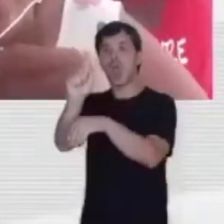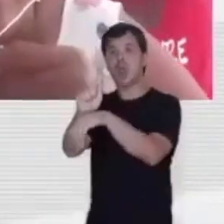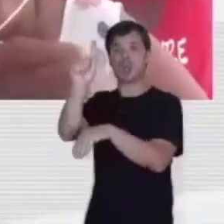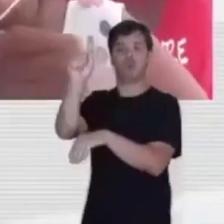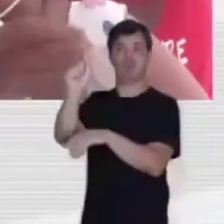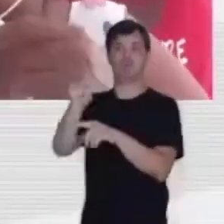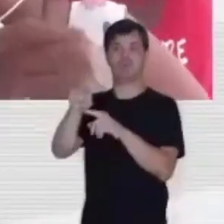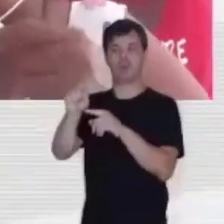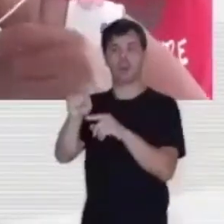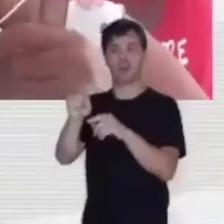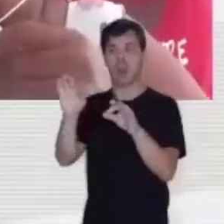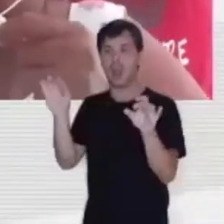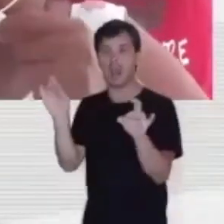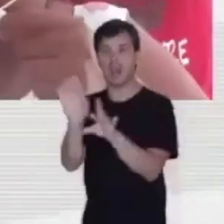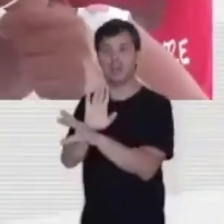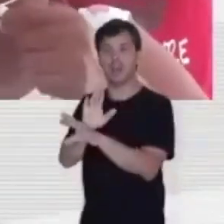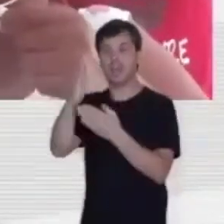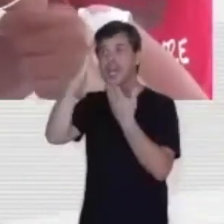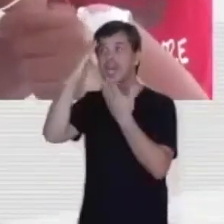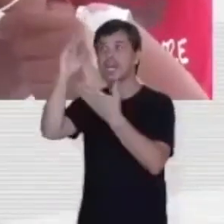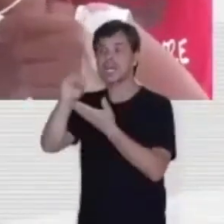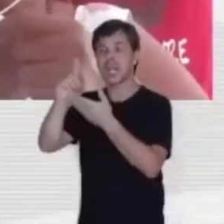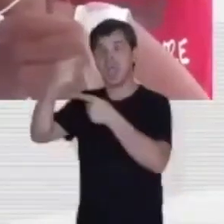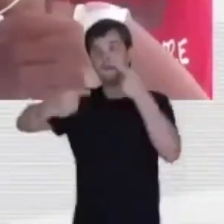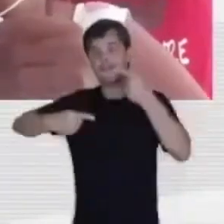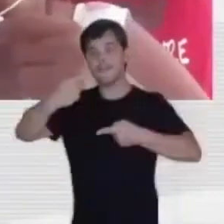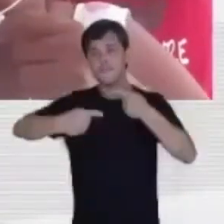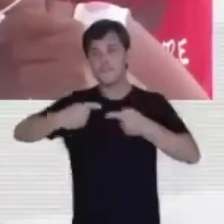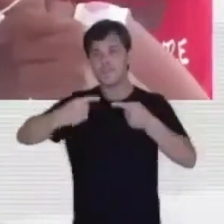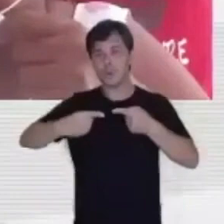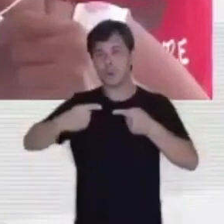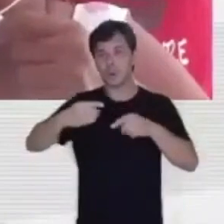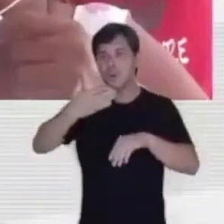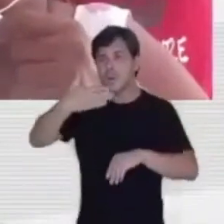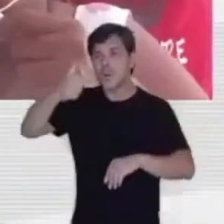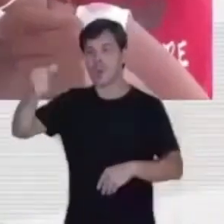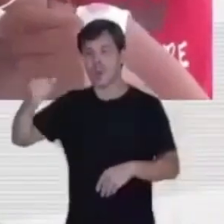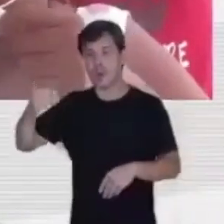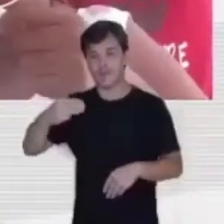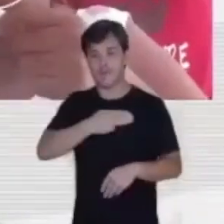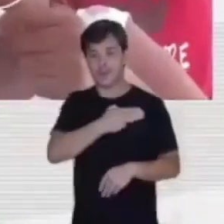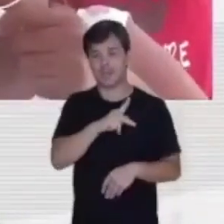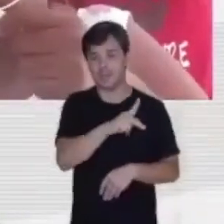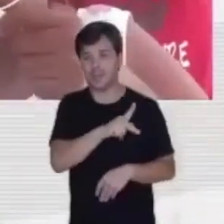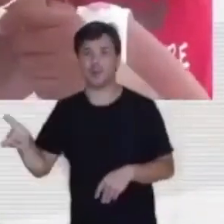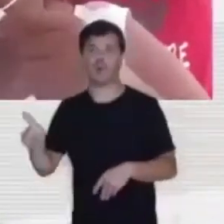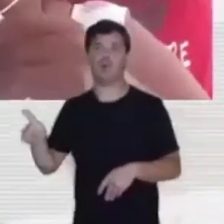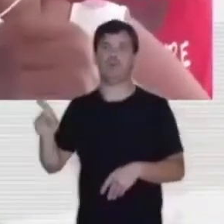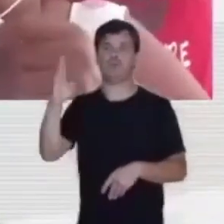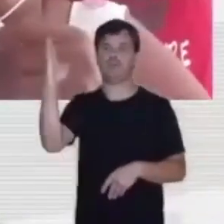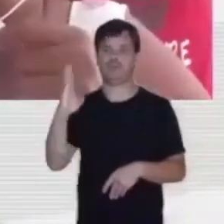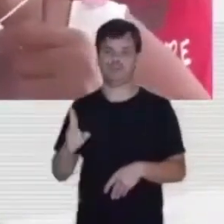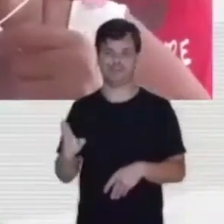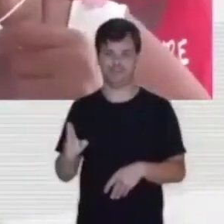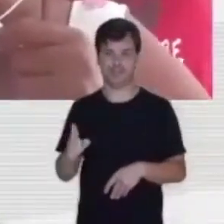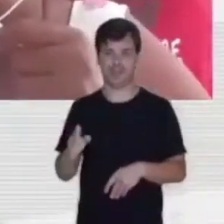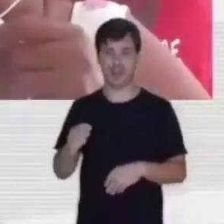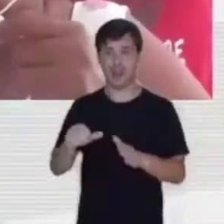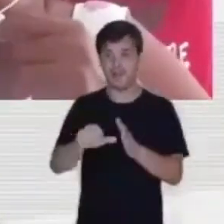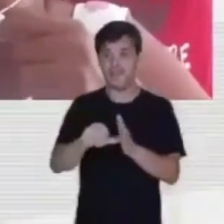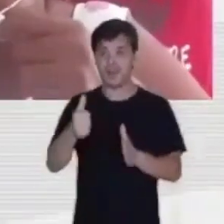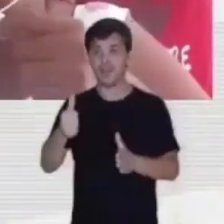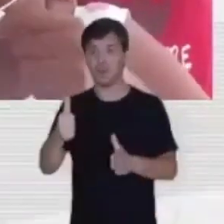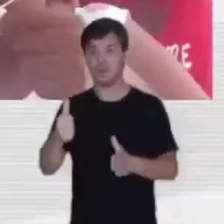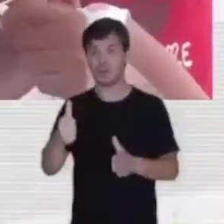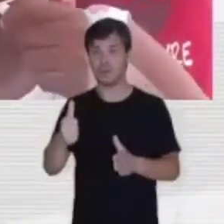e conclui, graças às políticas públicas, do melhor presidente da história do Brasil, na primeira